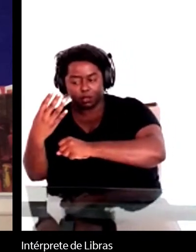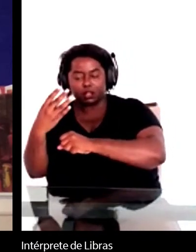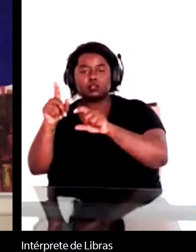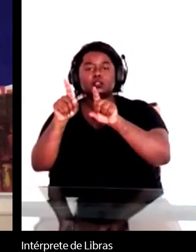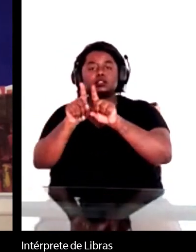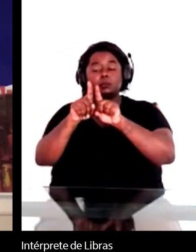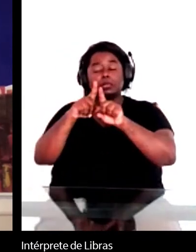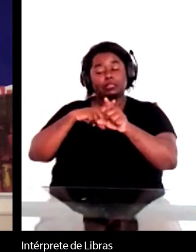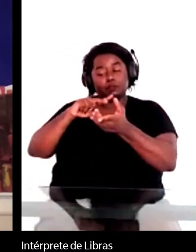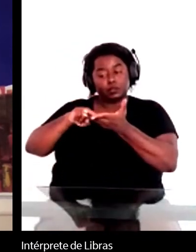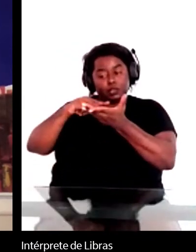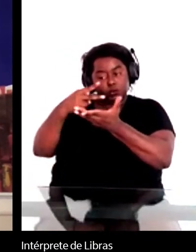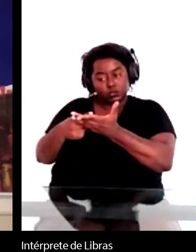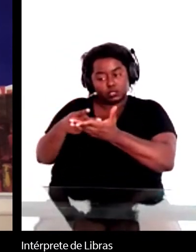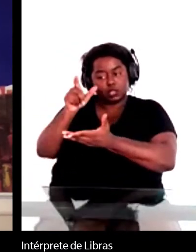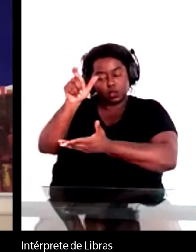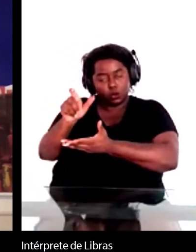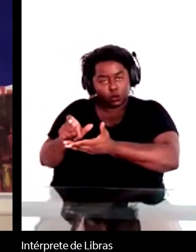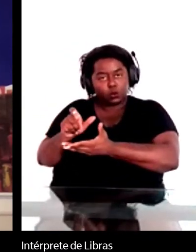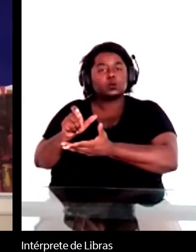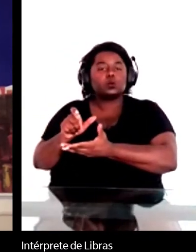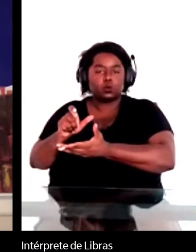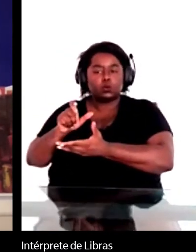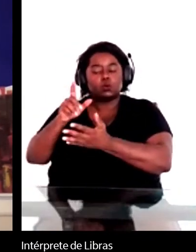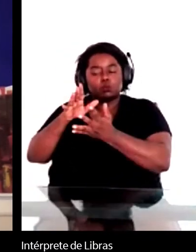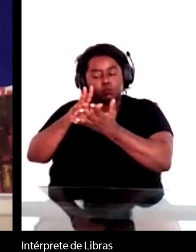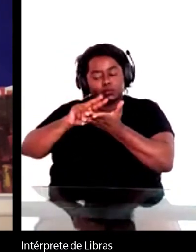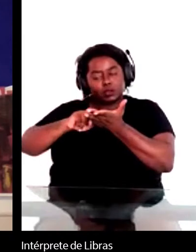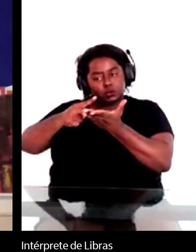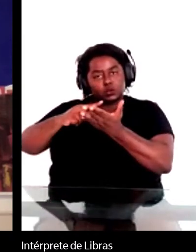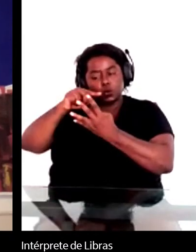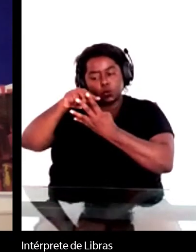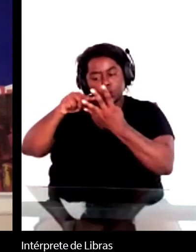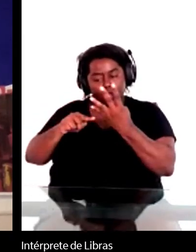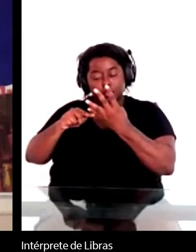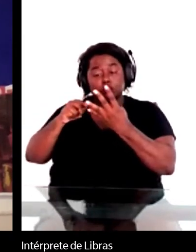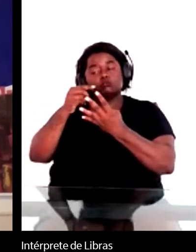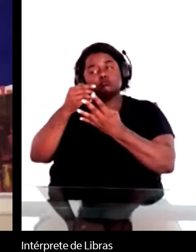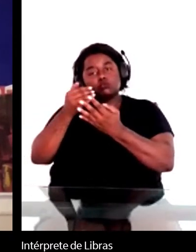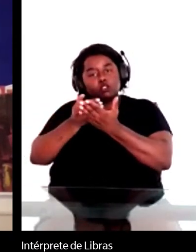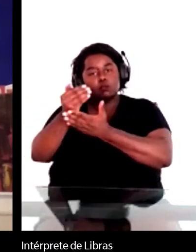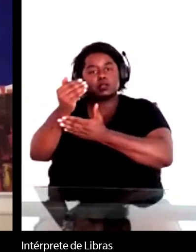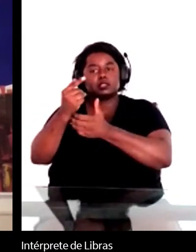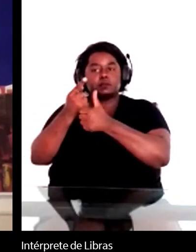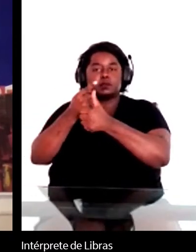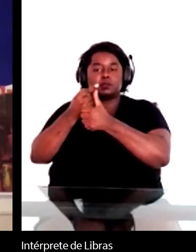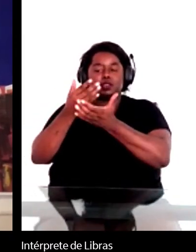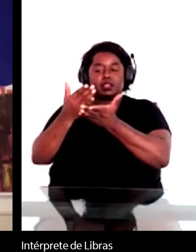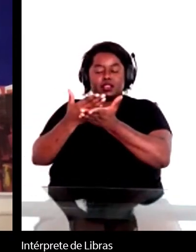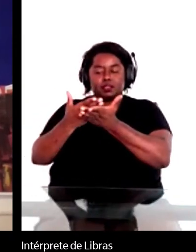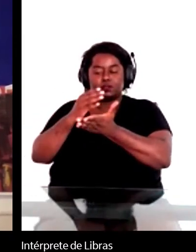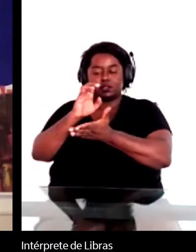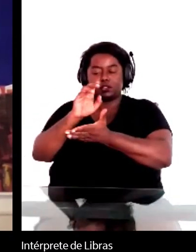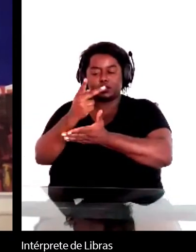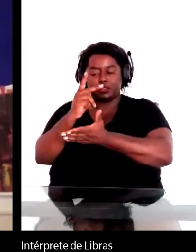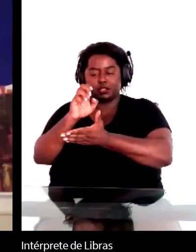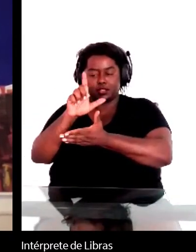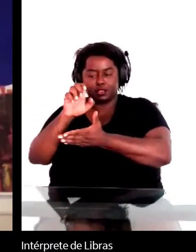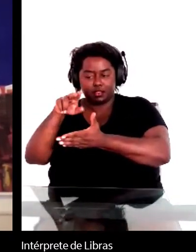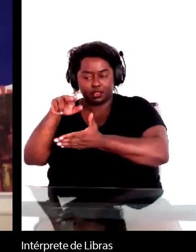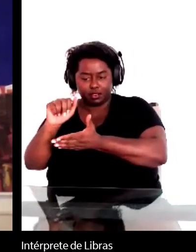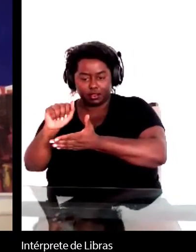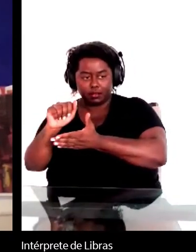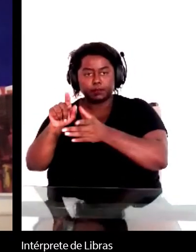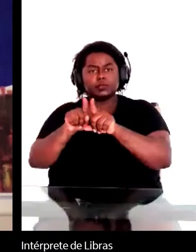Caldwell, que ela traduziu quatro dos romances, começando por Helena, e a Garcia numa tradução de